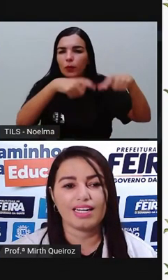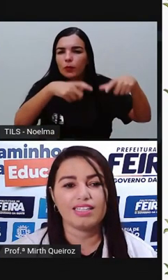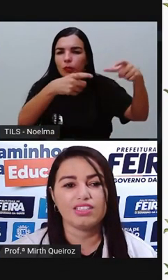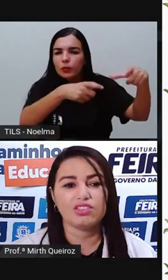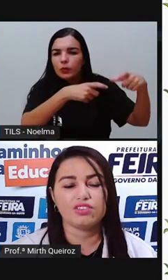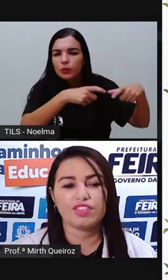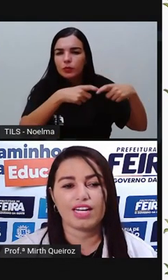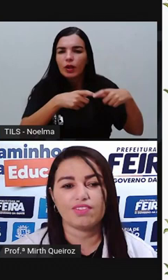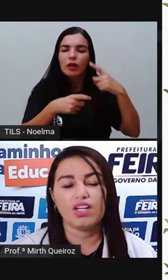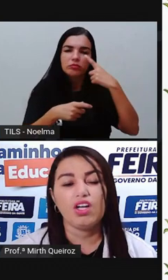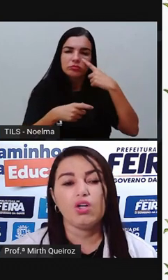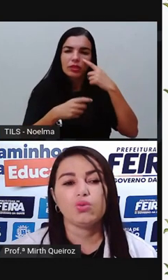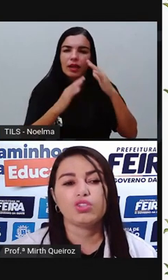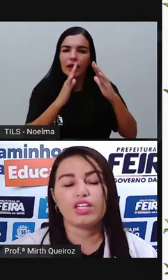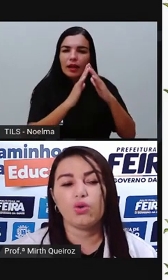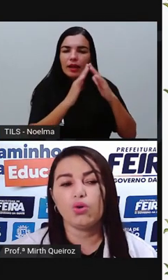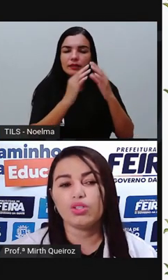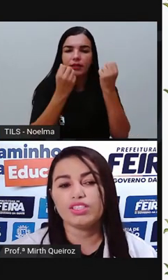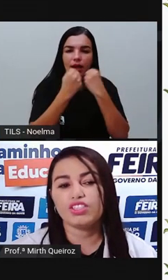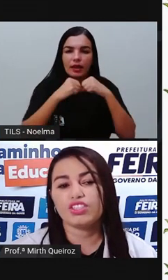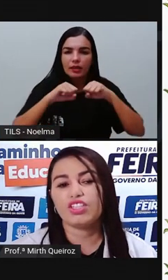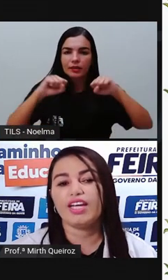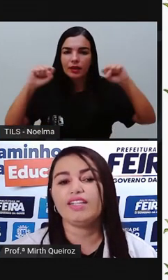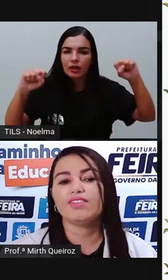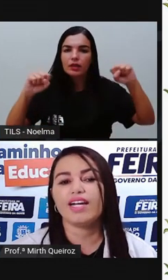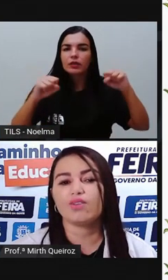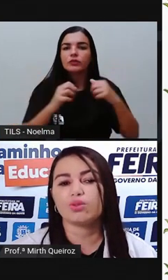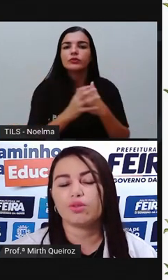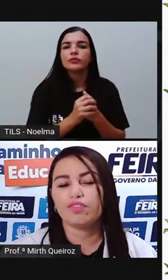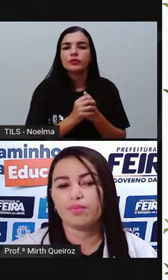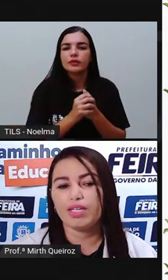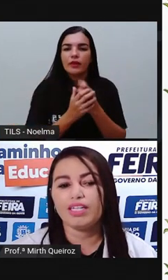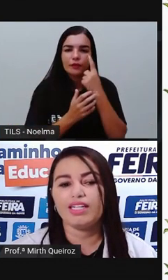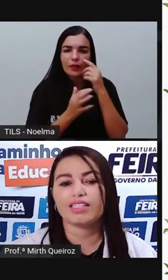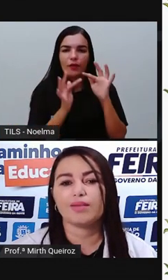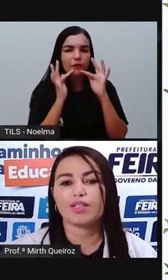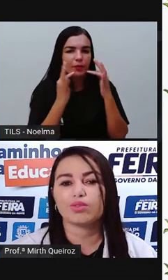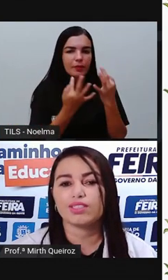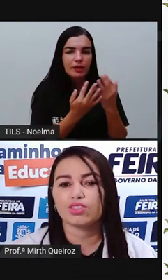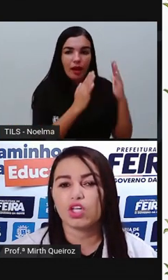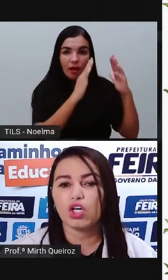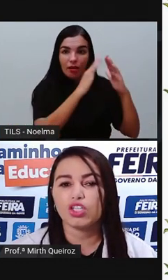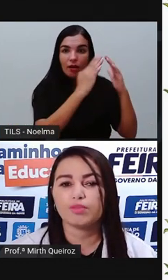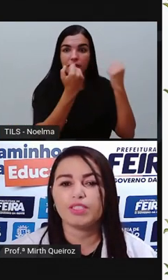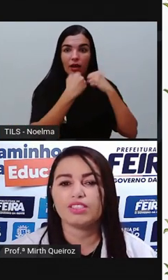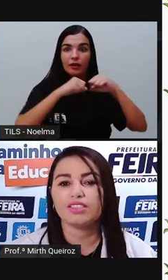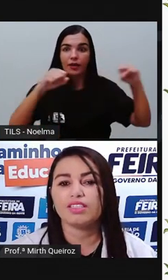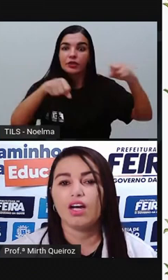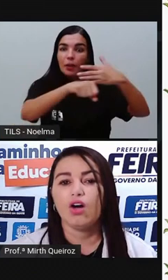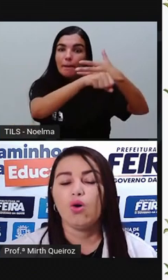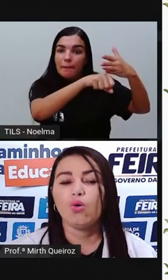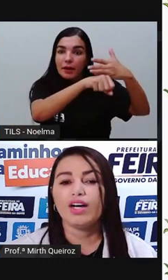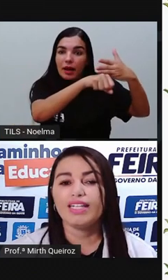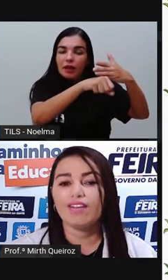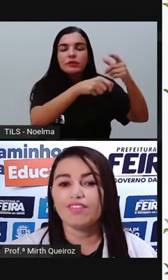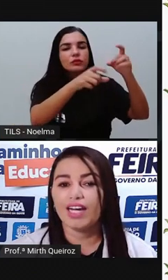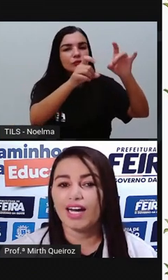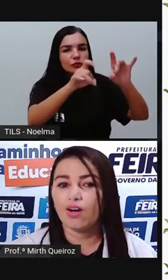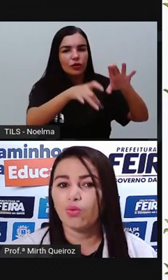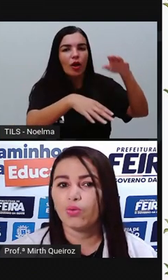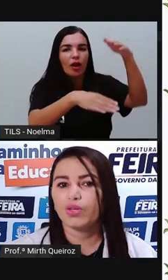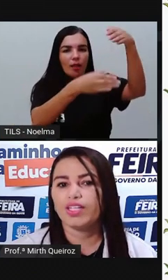casa grande, onde ficavam os senhores de engenho, né? Com sua família, também com seus hóspedes. O